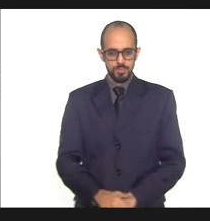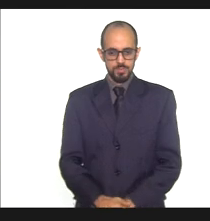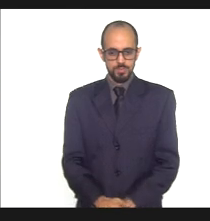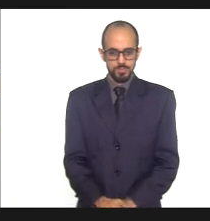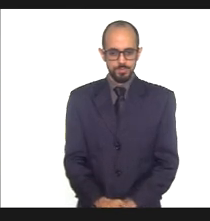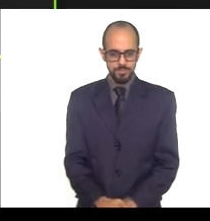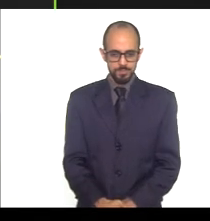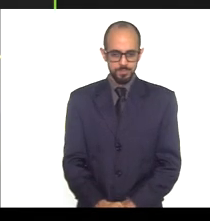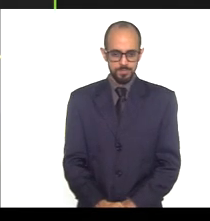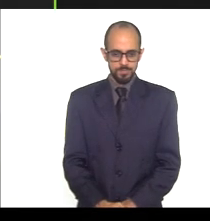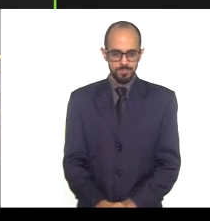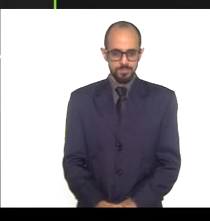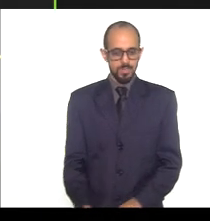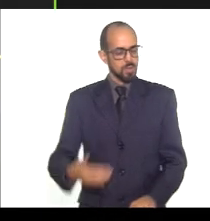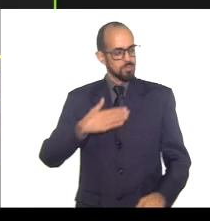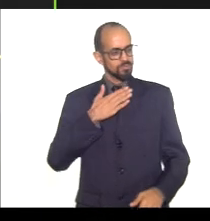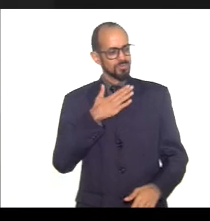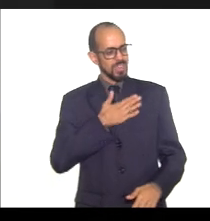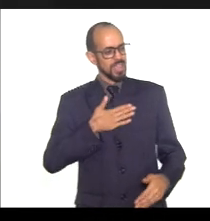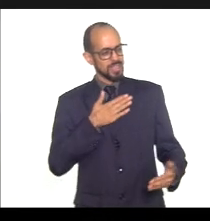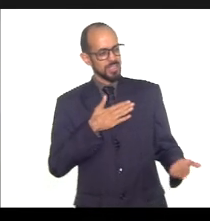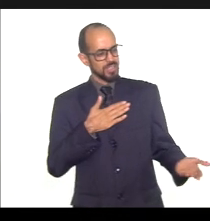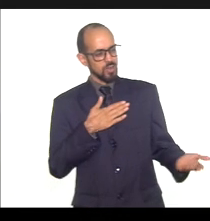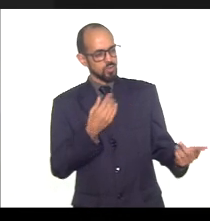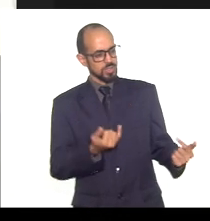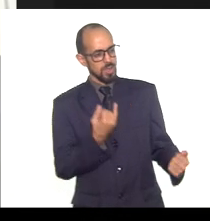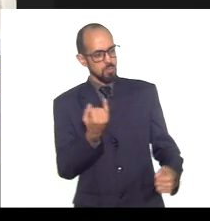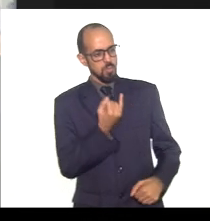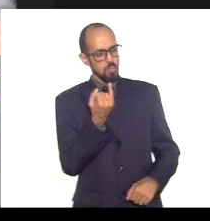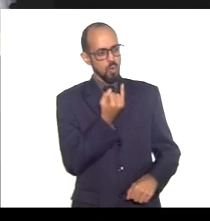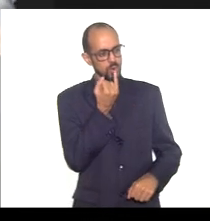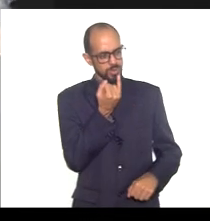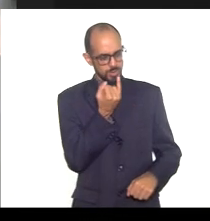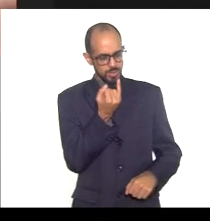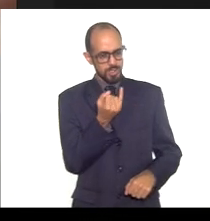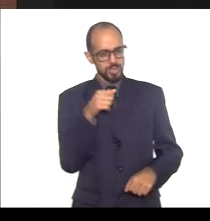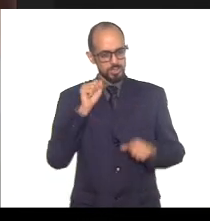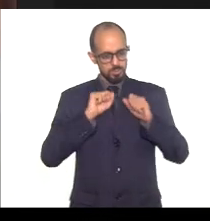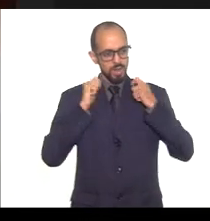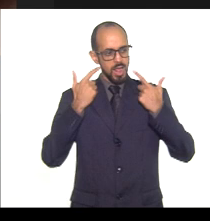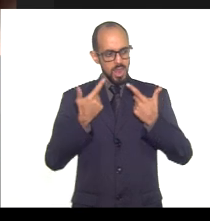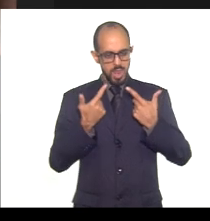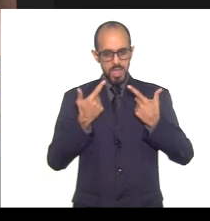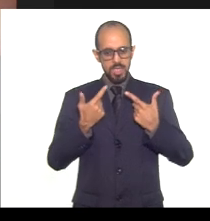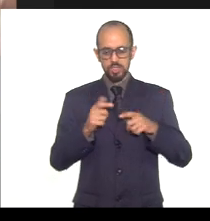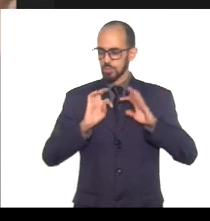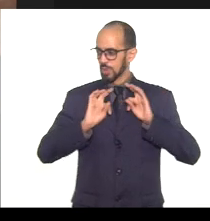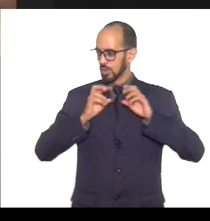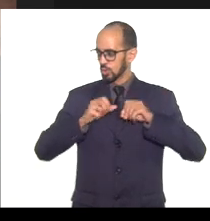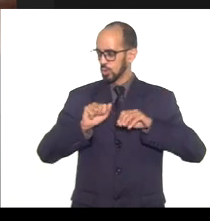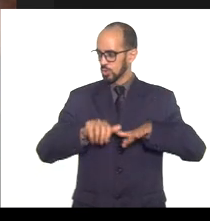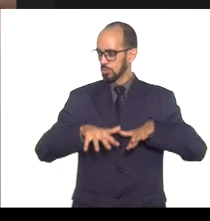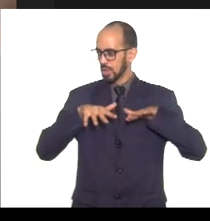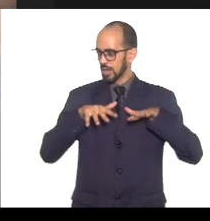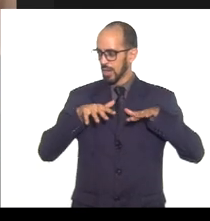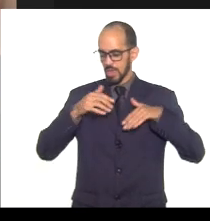Muito feliz. Você é muito importante para o povo do Estado e nesse plenário. Pode ter certeza. Obrigada.